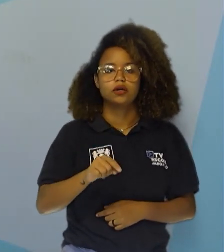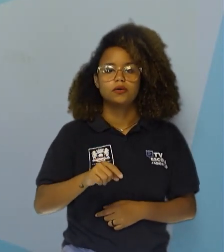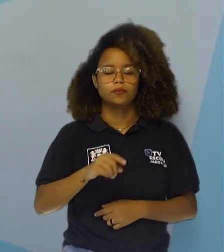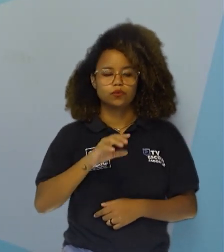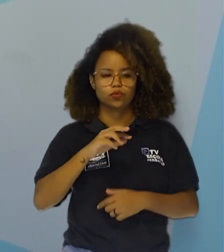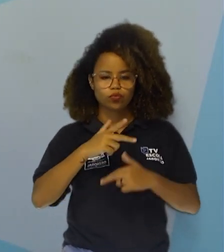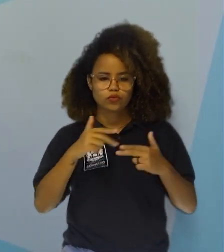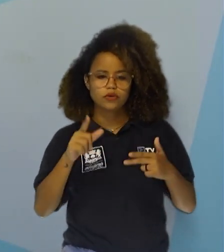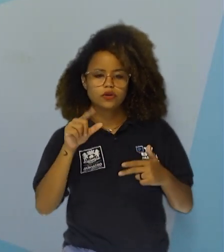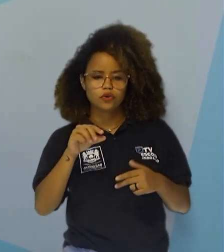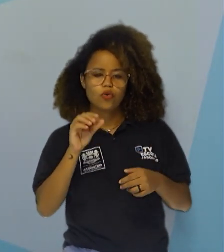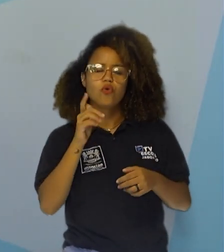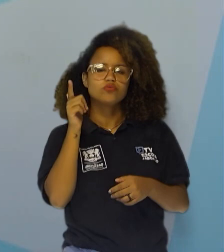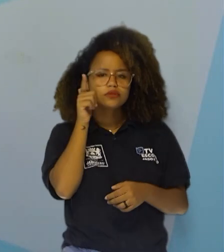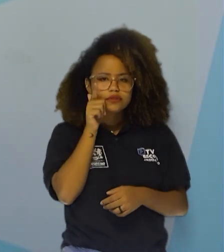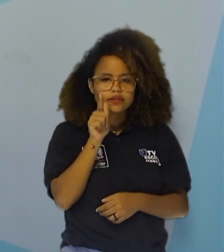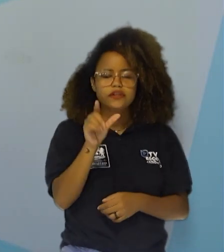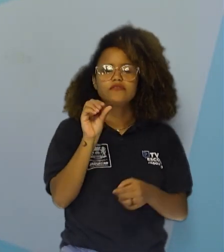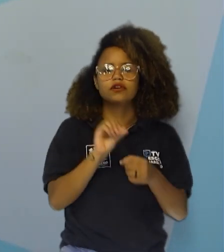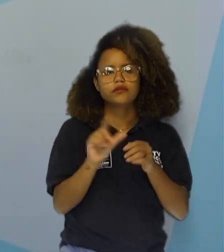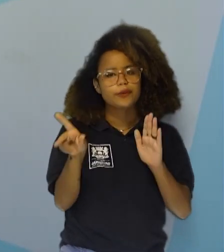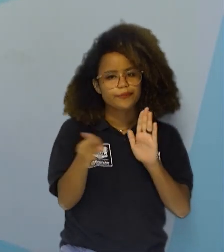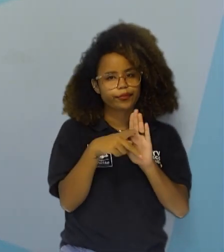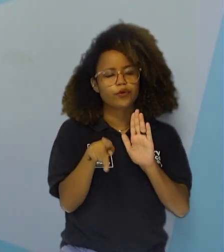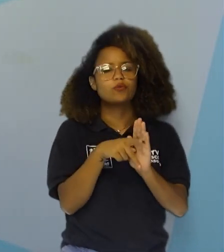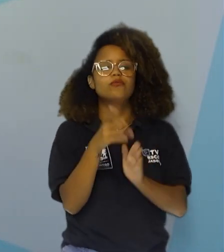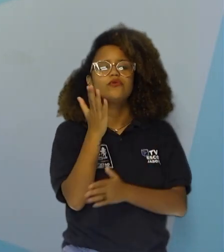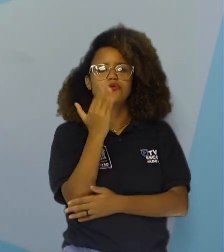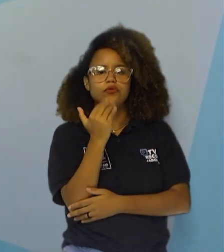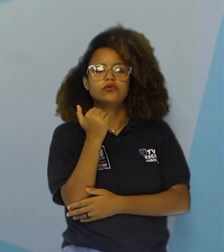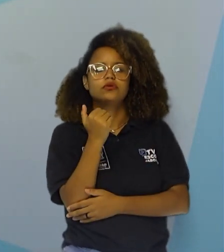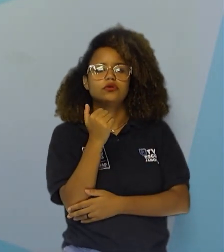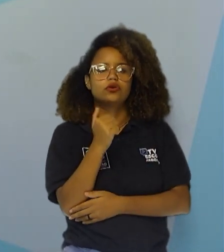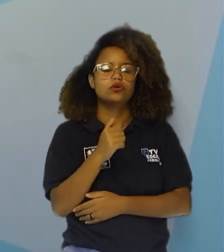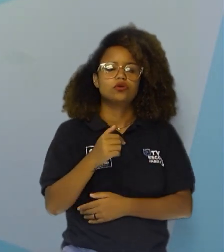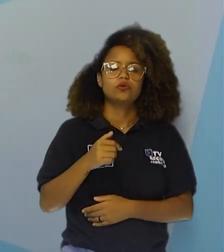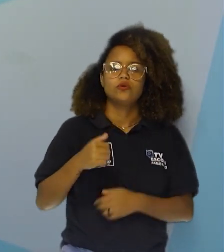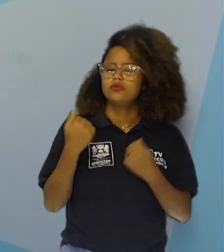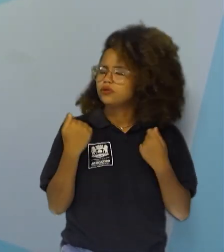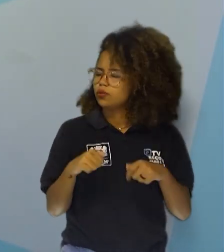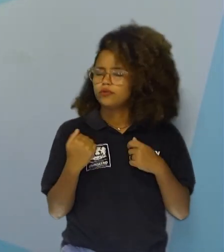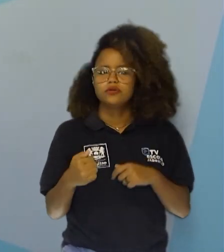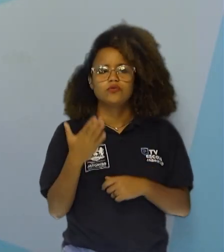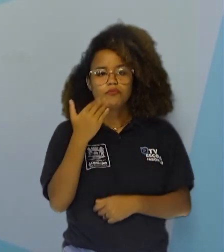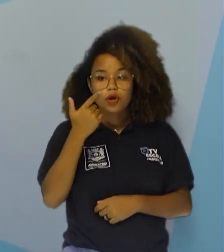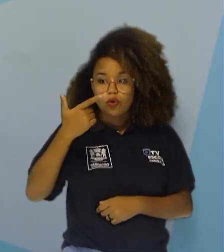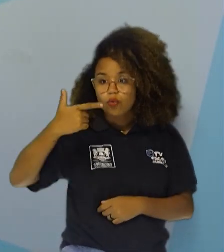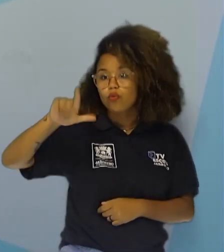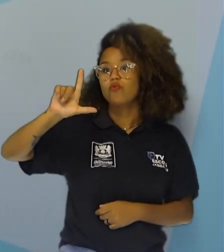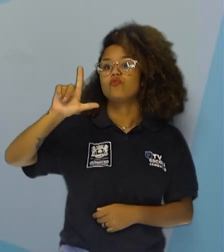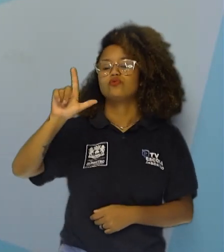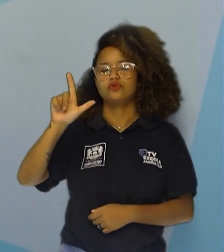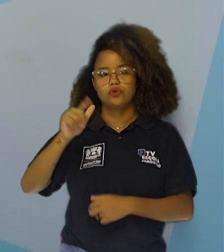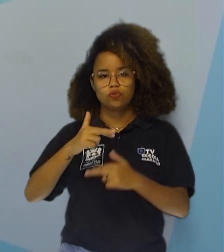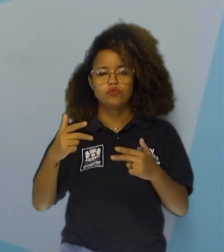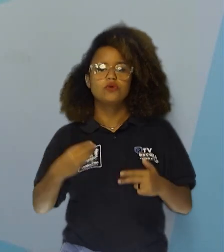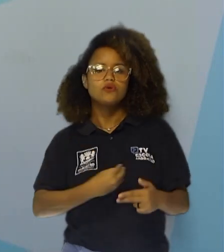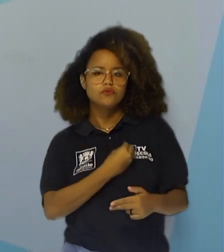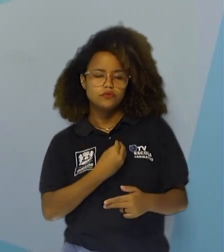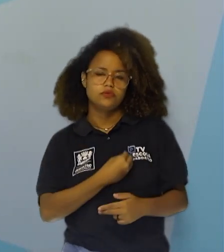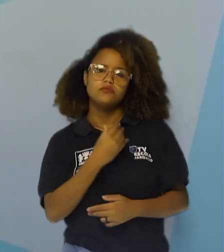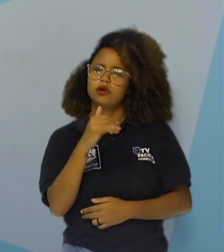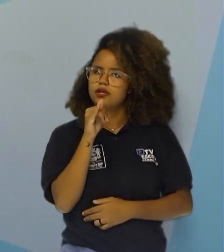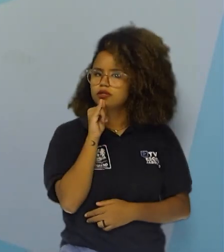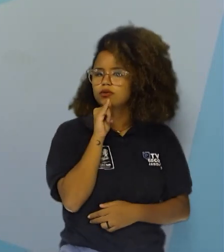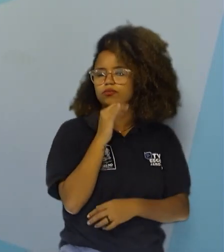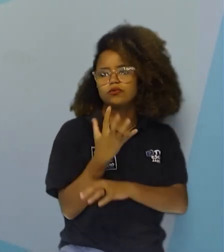alimento. Não sendo necessário alimentar-se de outro ser vivo, como, por exemplo, as